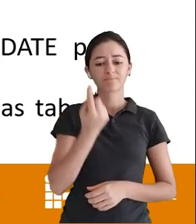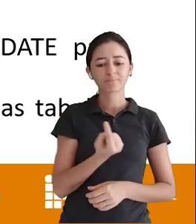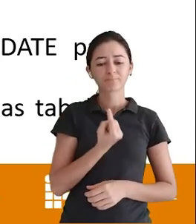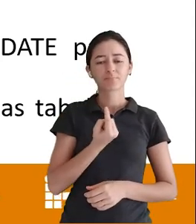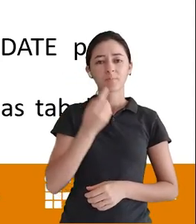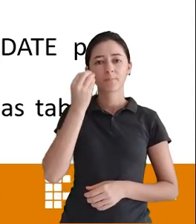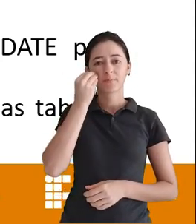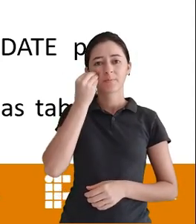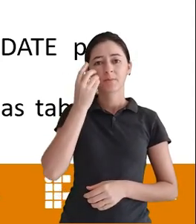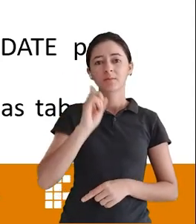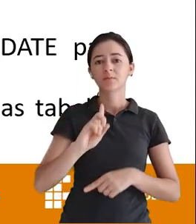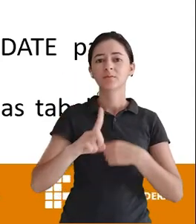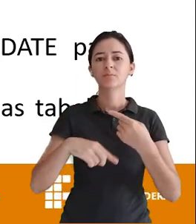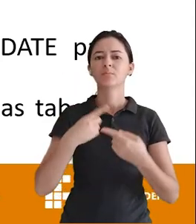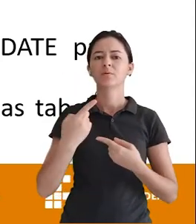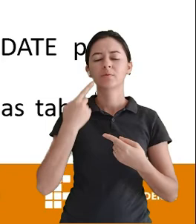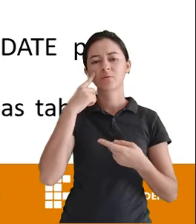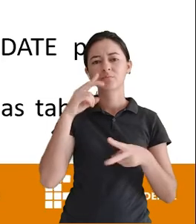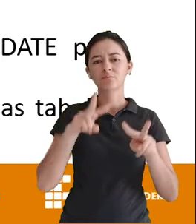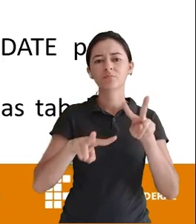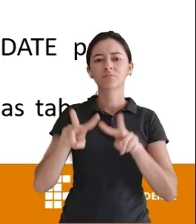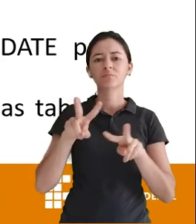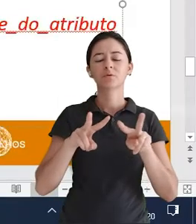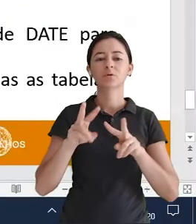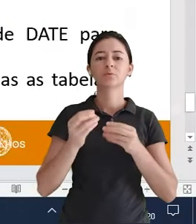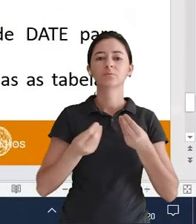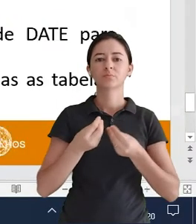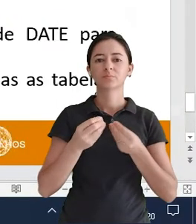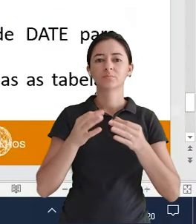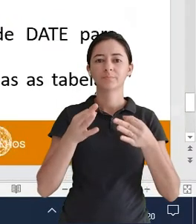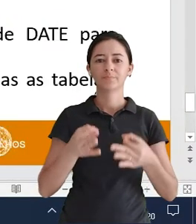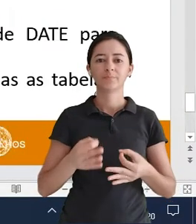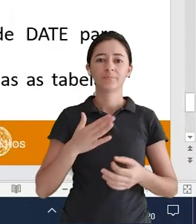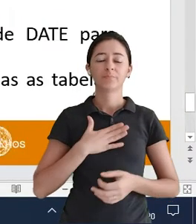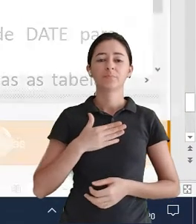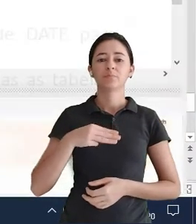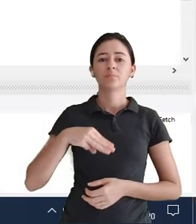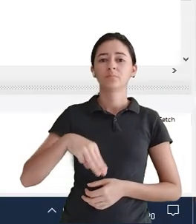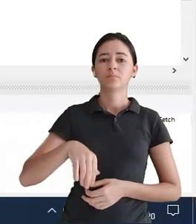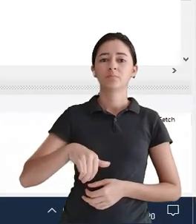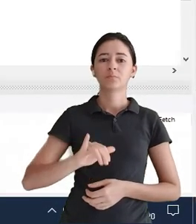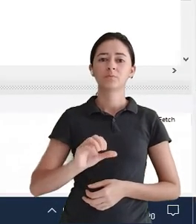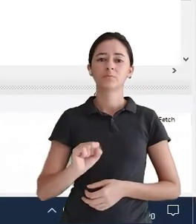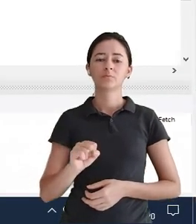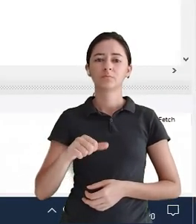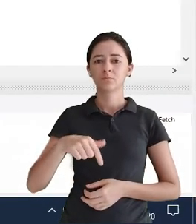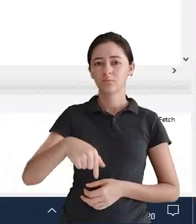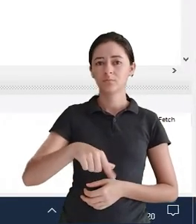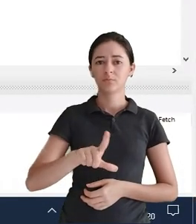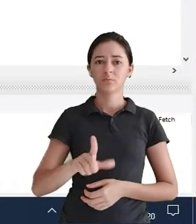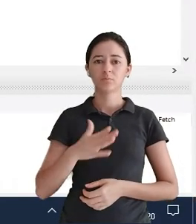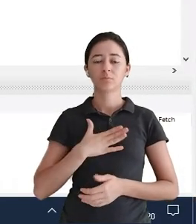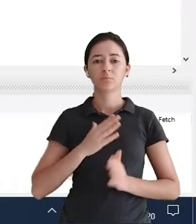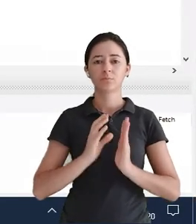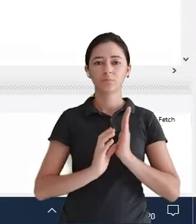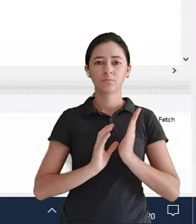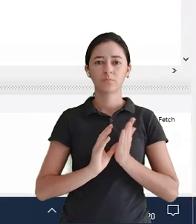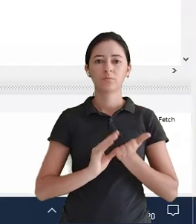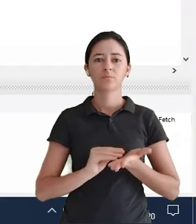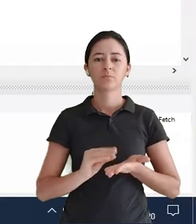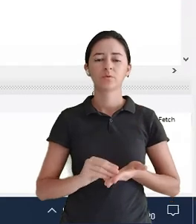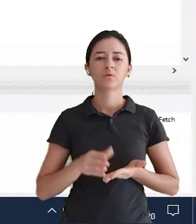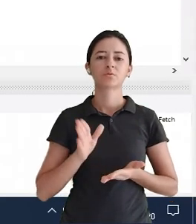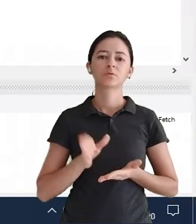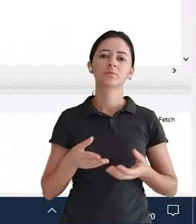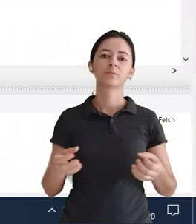Depois de você tentar Fazer os exercícios Tá bom? Então vamos lá galera Eu vou abrir aqui O meu MySQL Tá aqui aberto Está aqui o banco